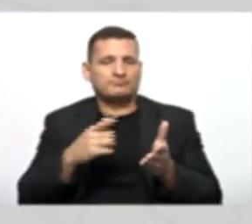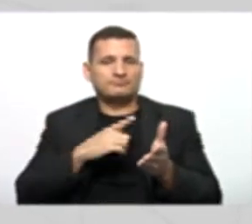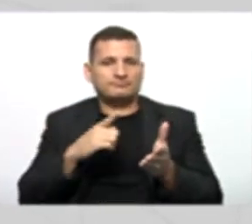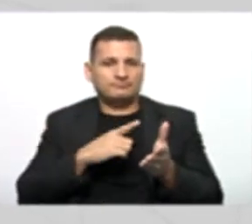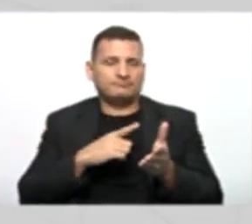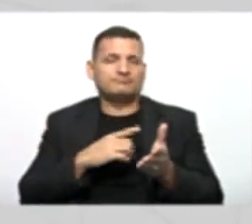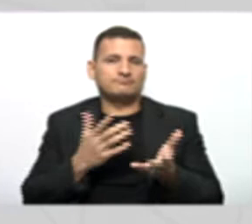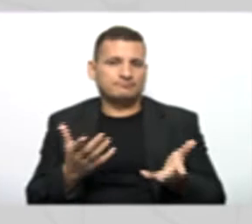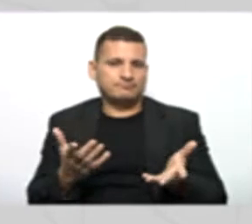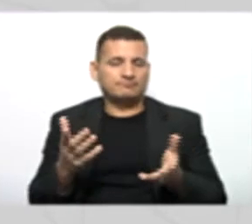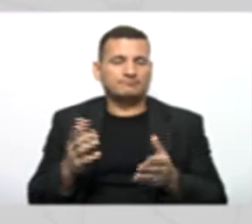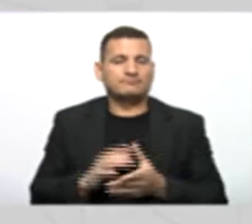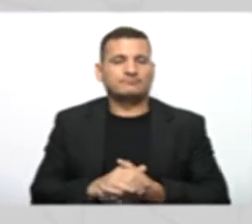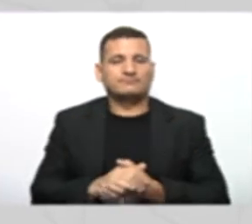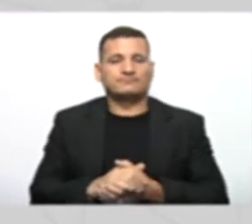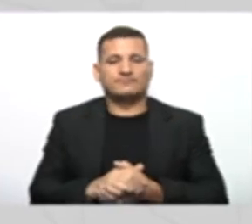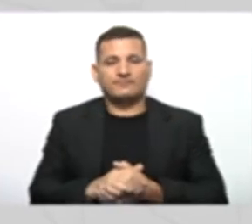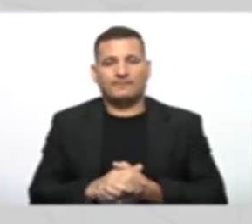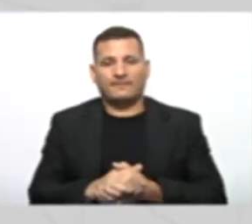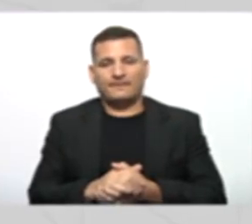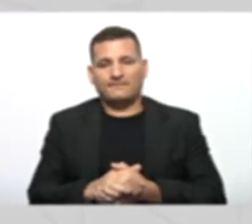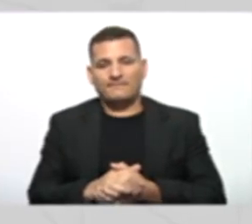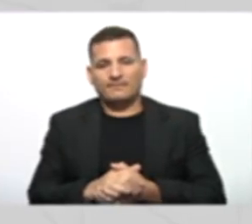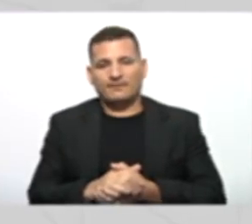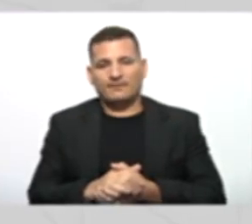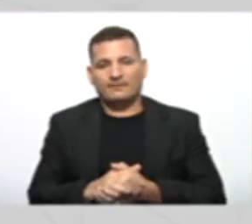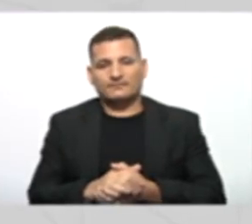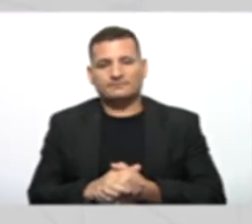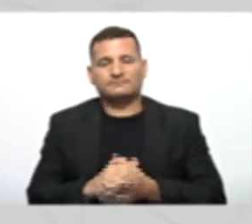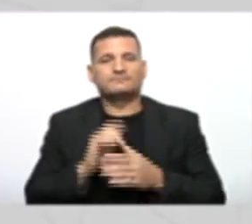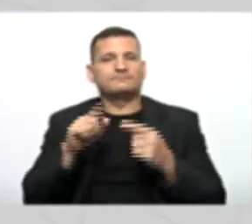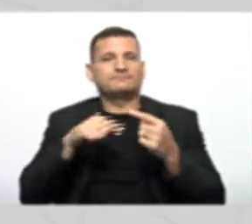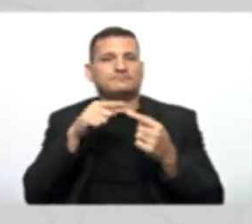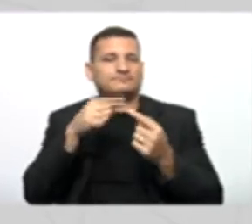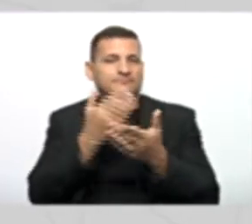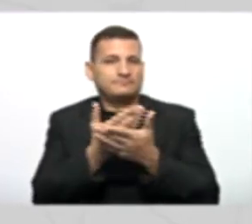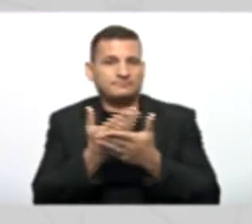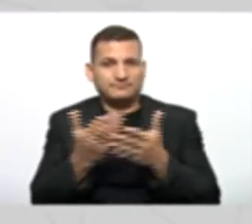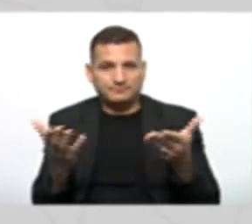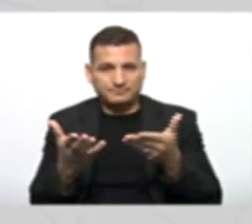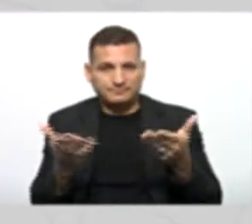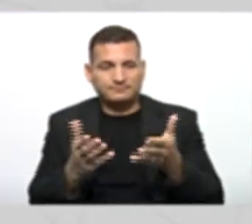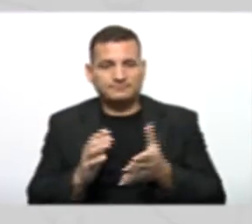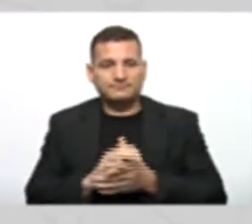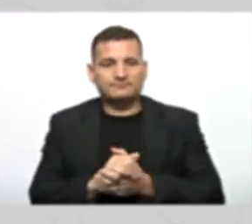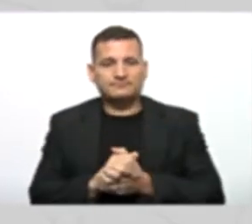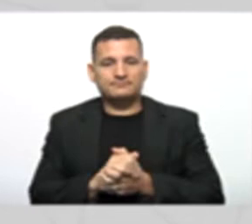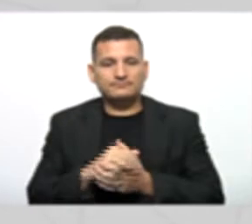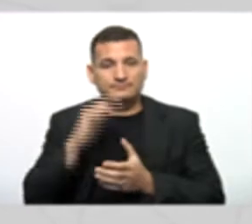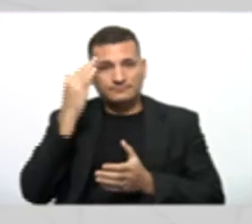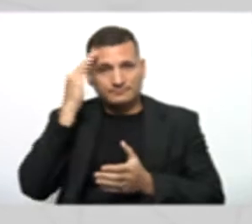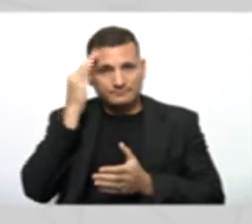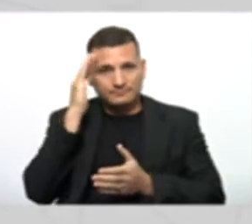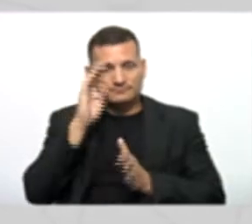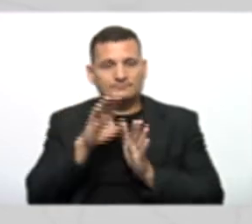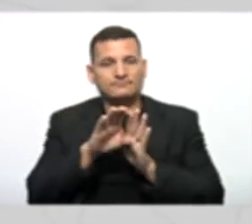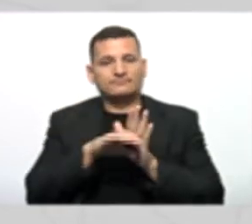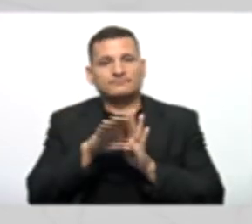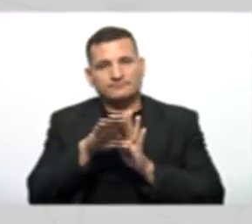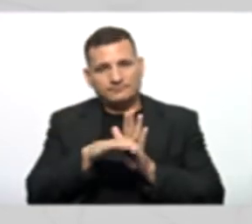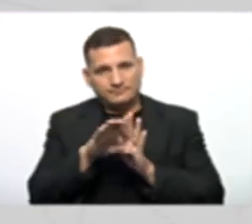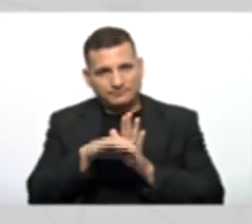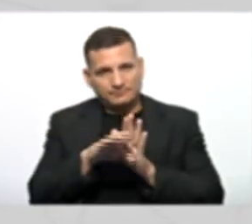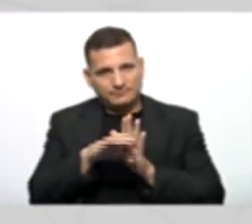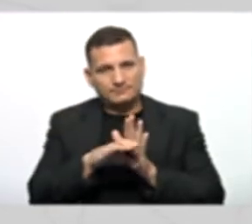viram nas aulas passadas. Então, quais são os objetivos da aula de hoje? Compreender os conceitos sobre herança,